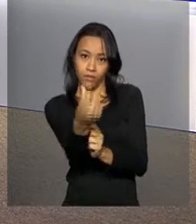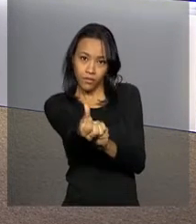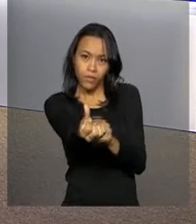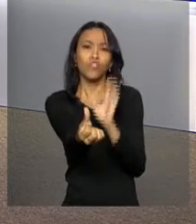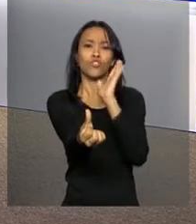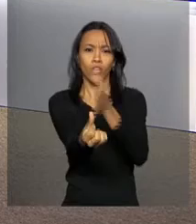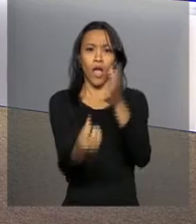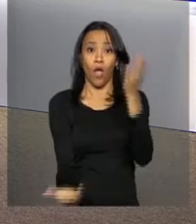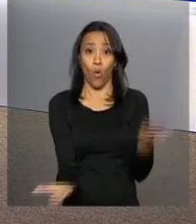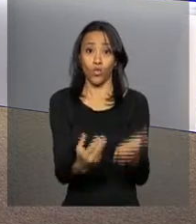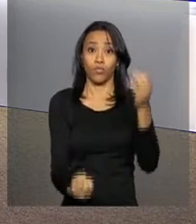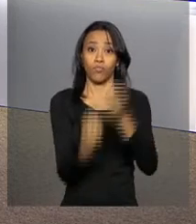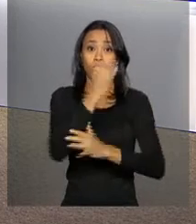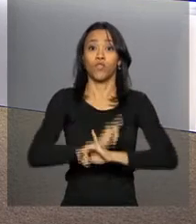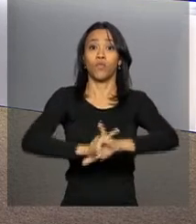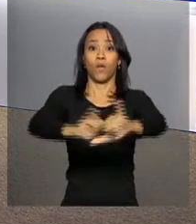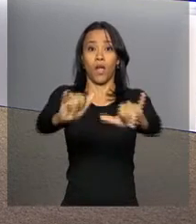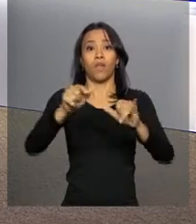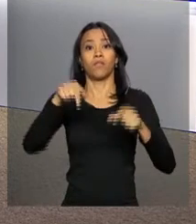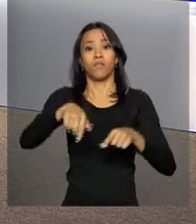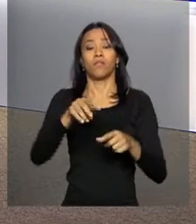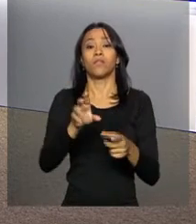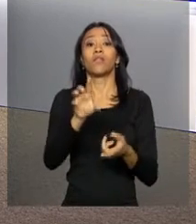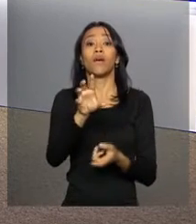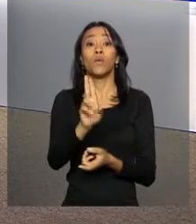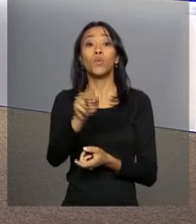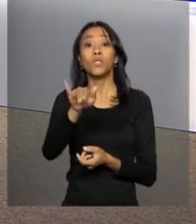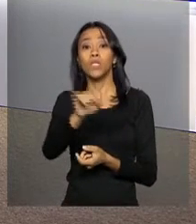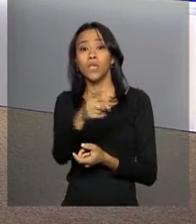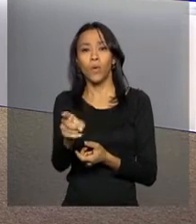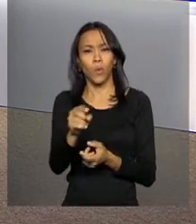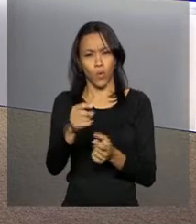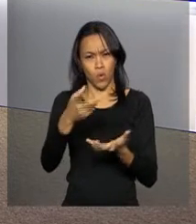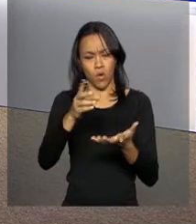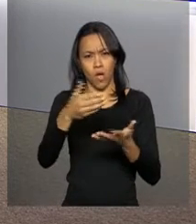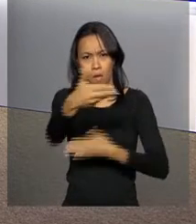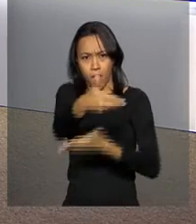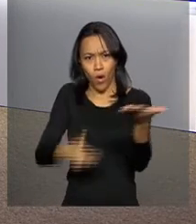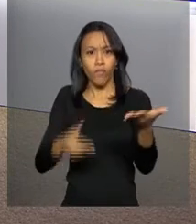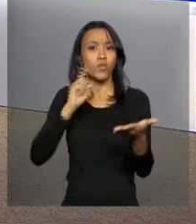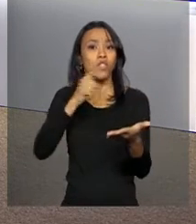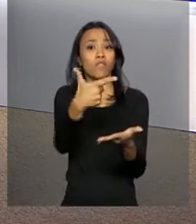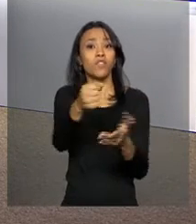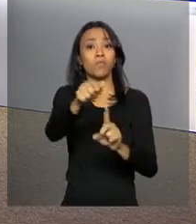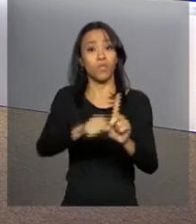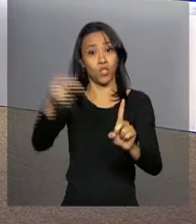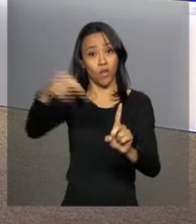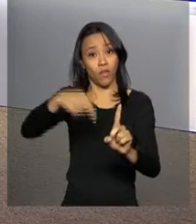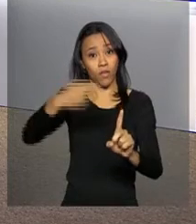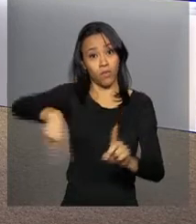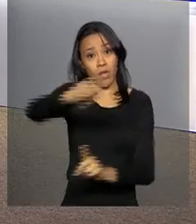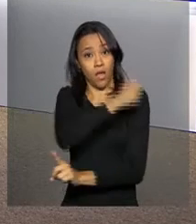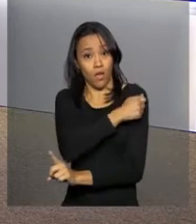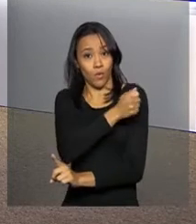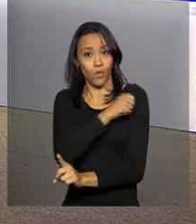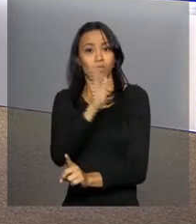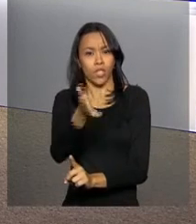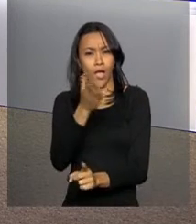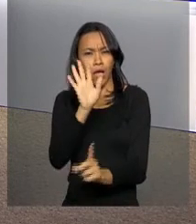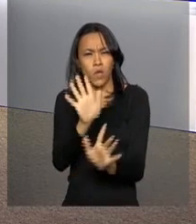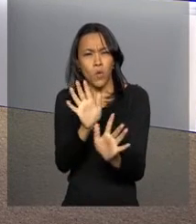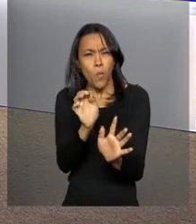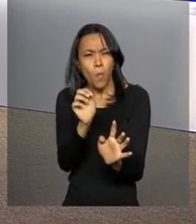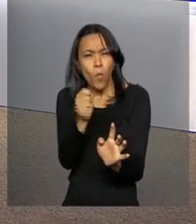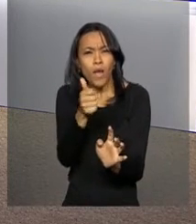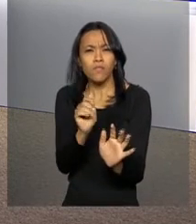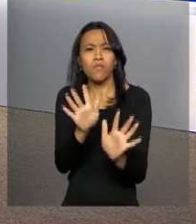foram publicadas hoje no Diário Oficial da União. O exame vai ser aplicado no dia 20 de novembro para os estudantes que estiverem na reta de